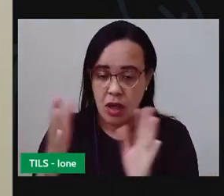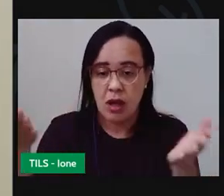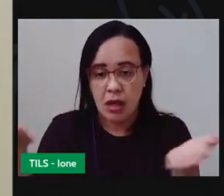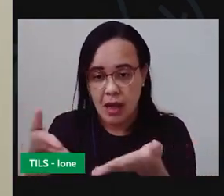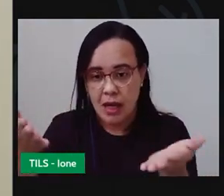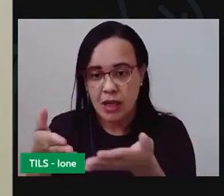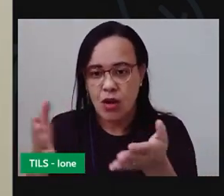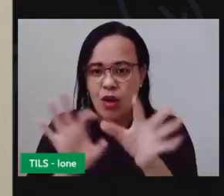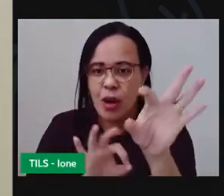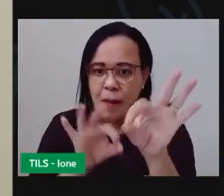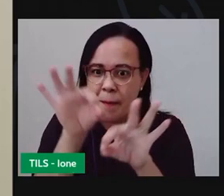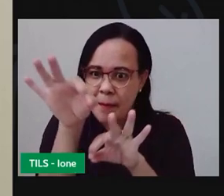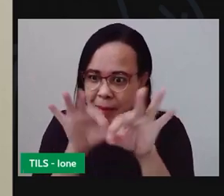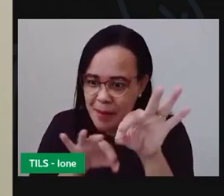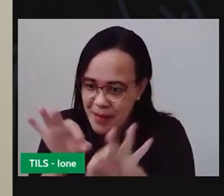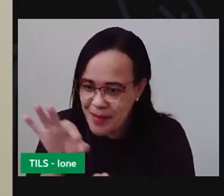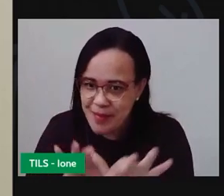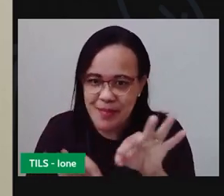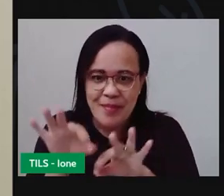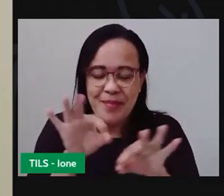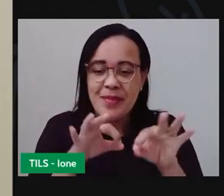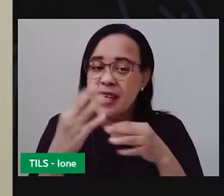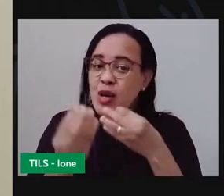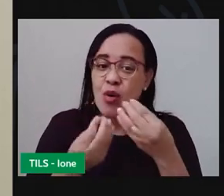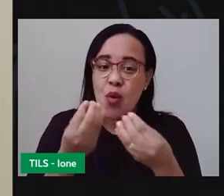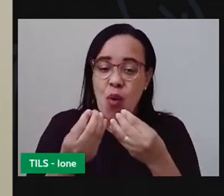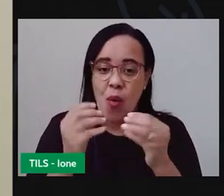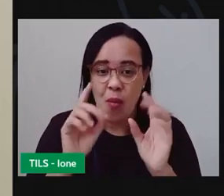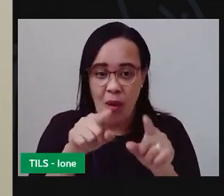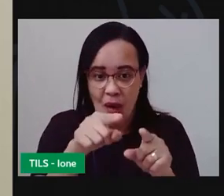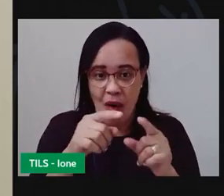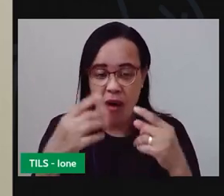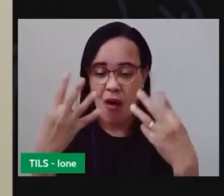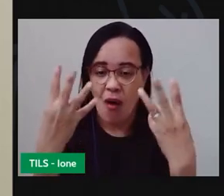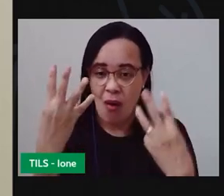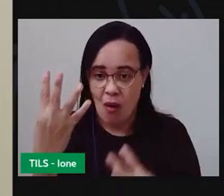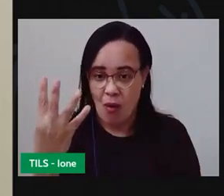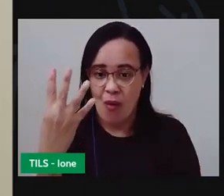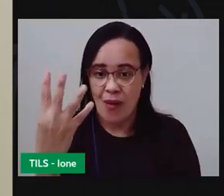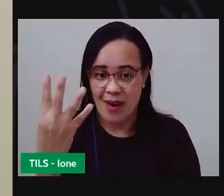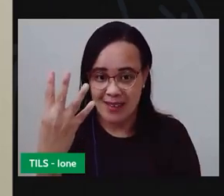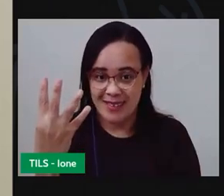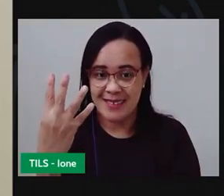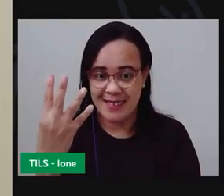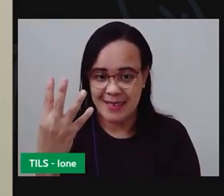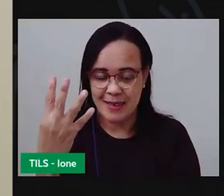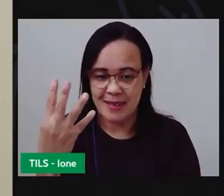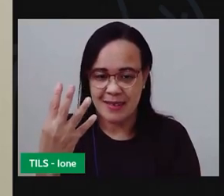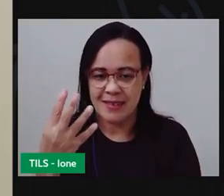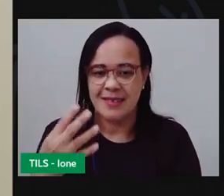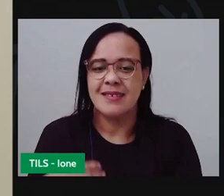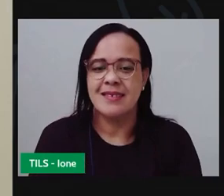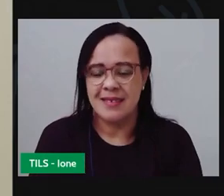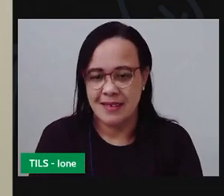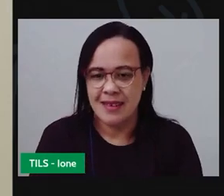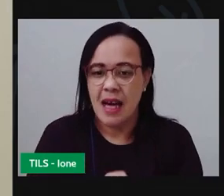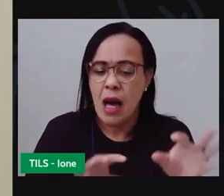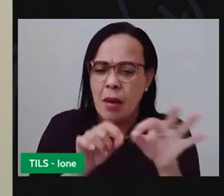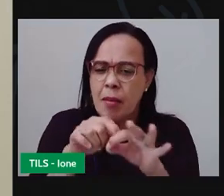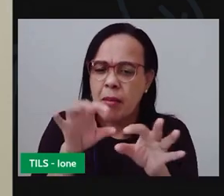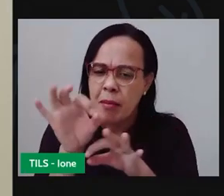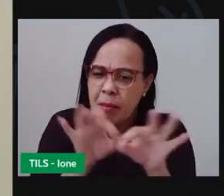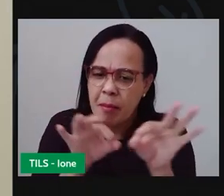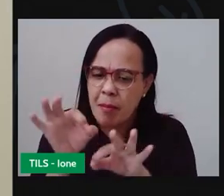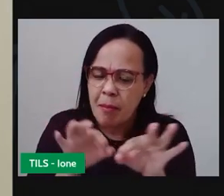chegou a hora da gente montar já estou aqui com as argolas prontas chegou a hora da gente montar